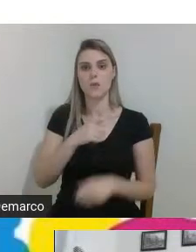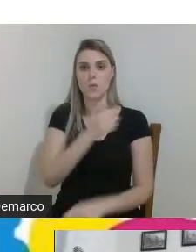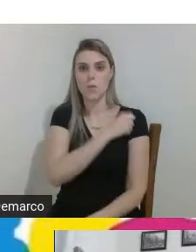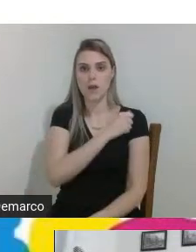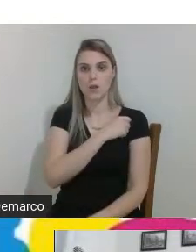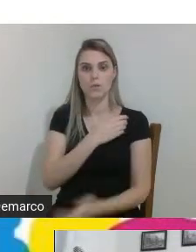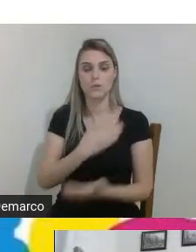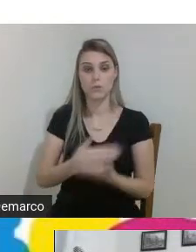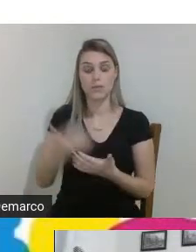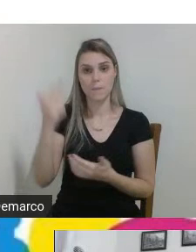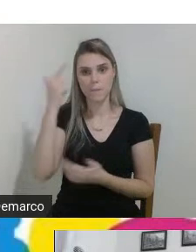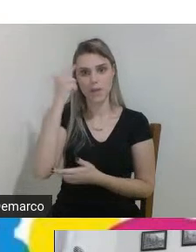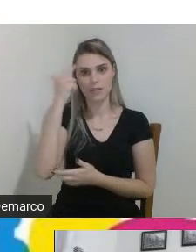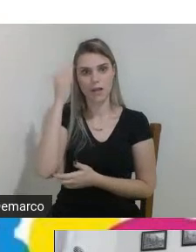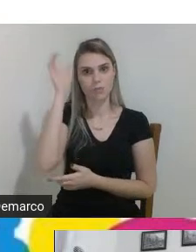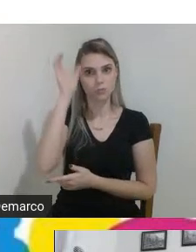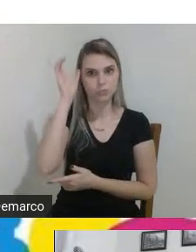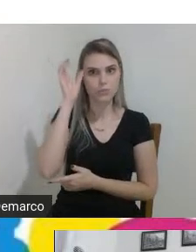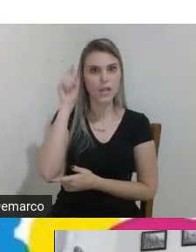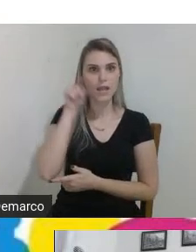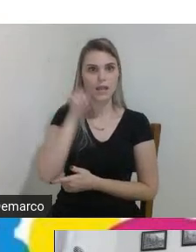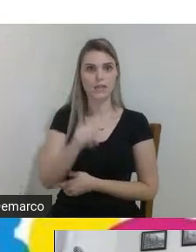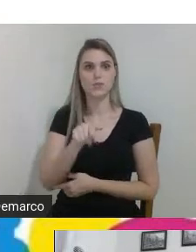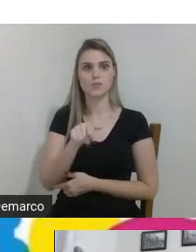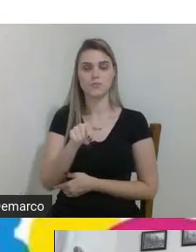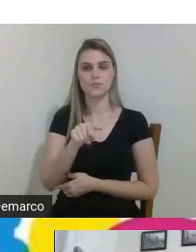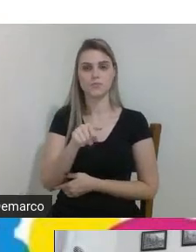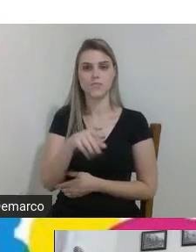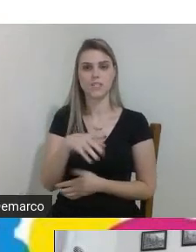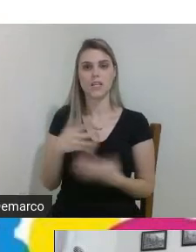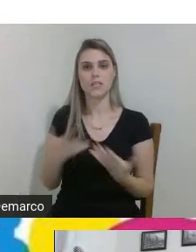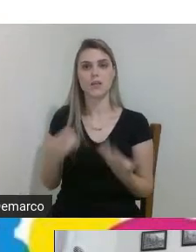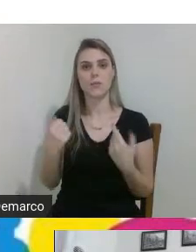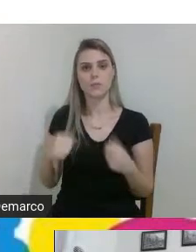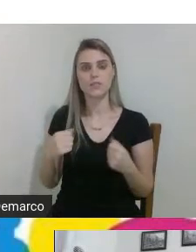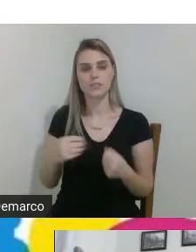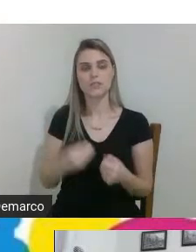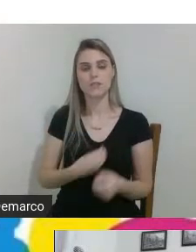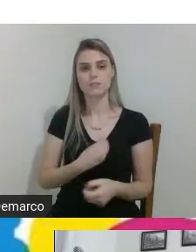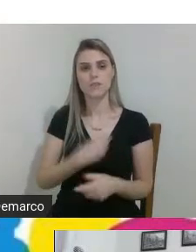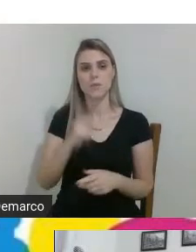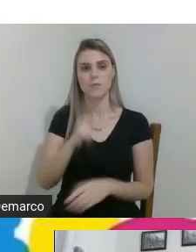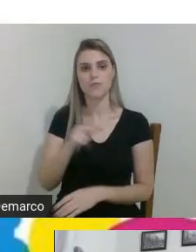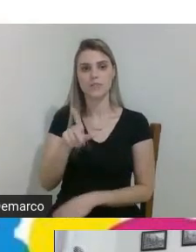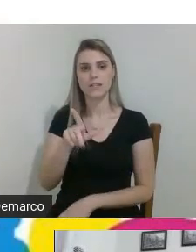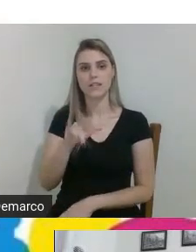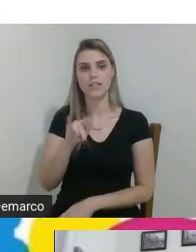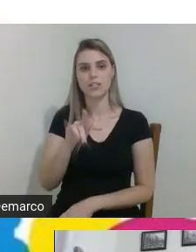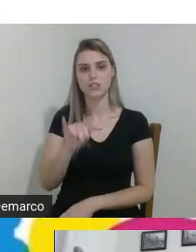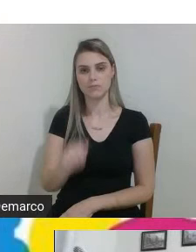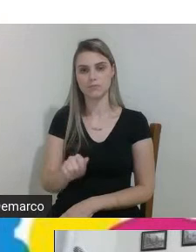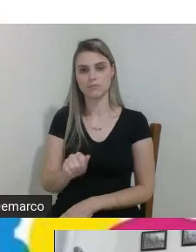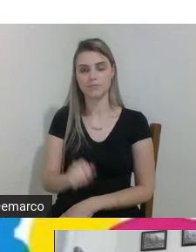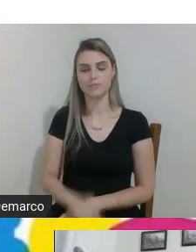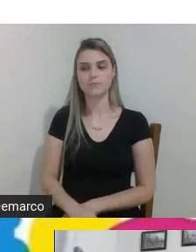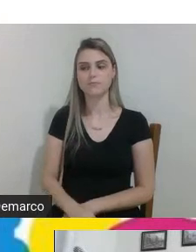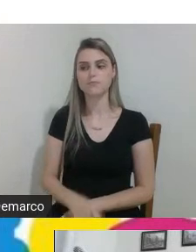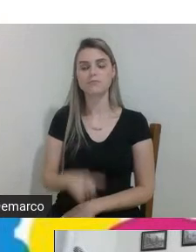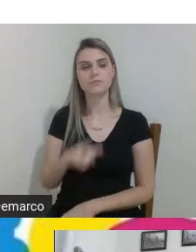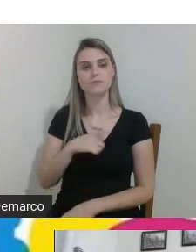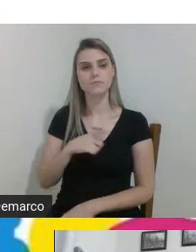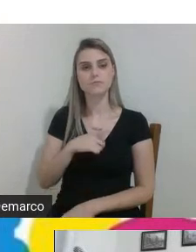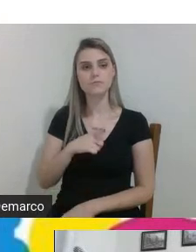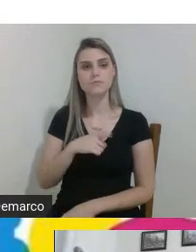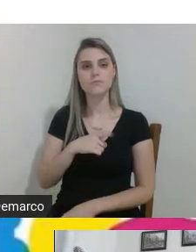se conscientizando disso nós devemos muito a presença da profilígia ali no campus então somos privilegiados de